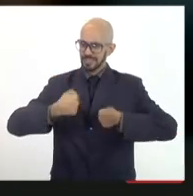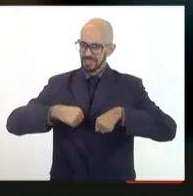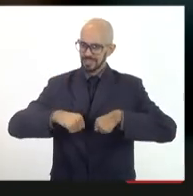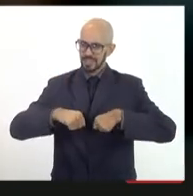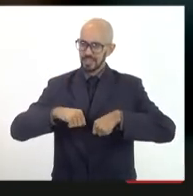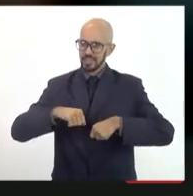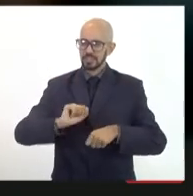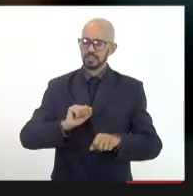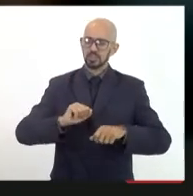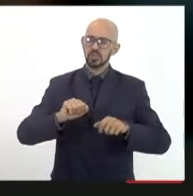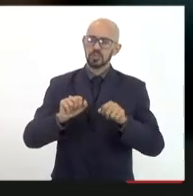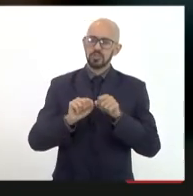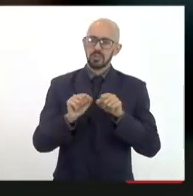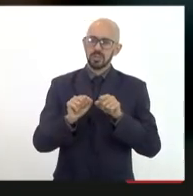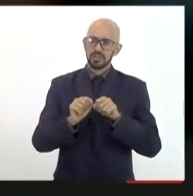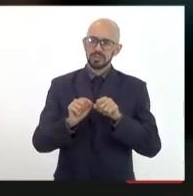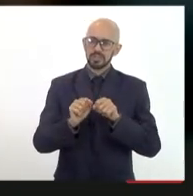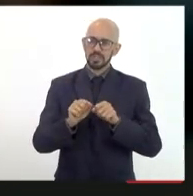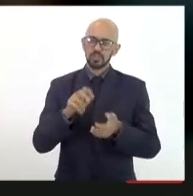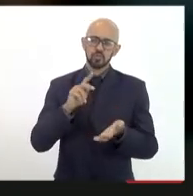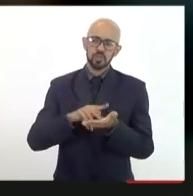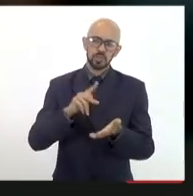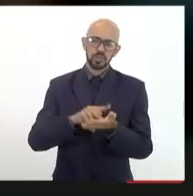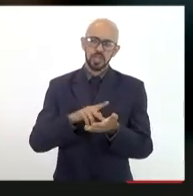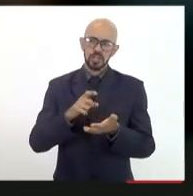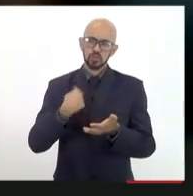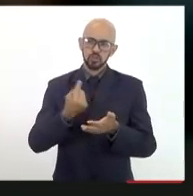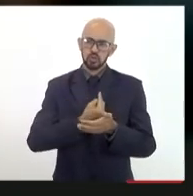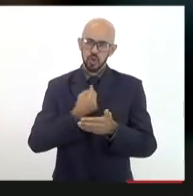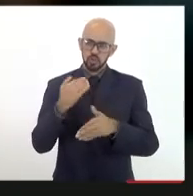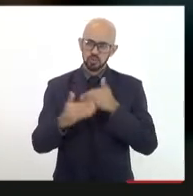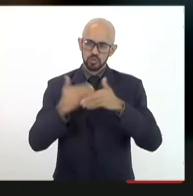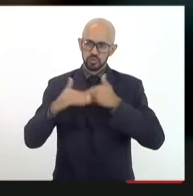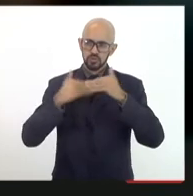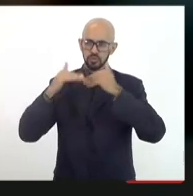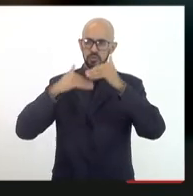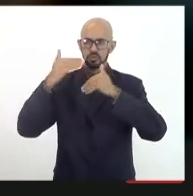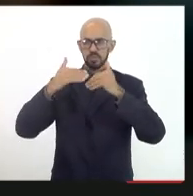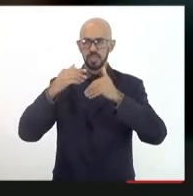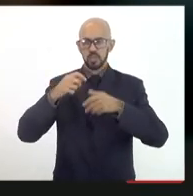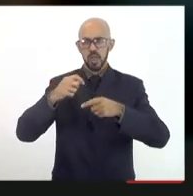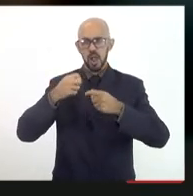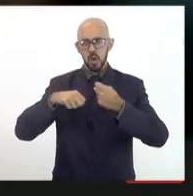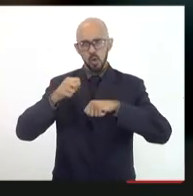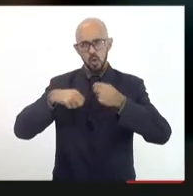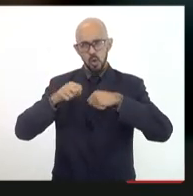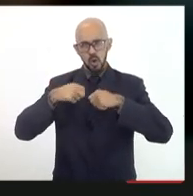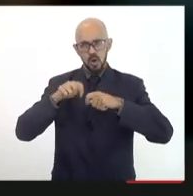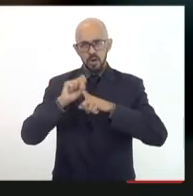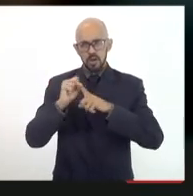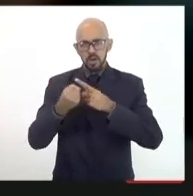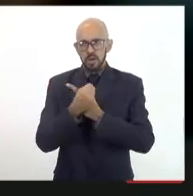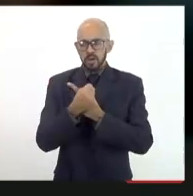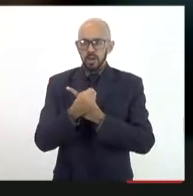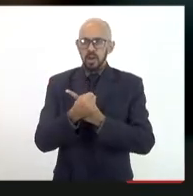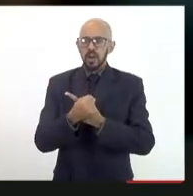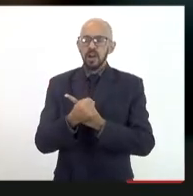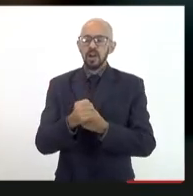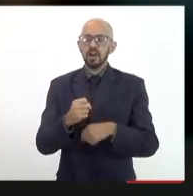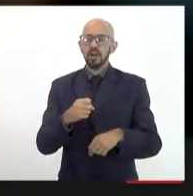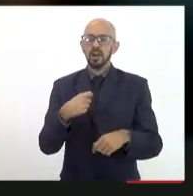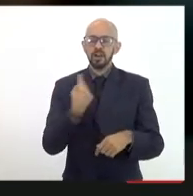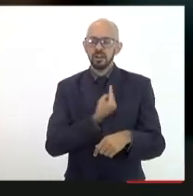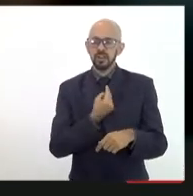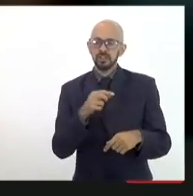efetivamente alavancar a nossa o nosso desenvolvimento econômico e social e nós